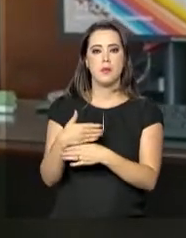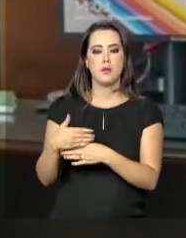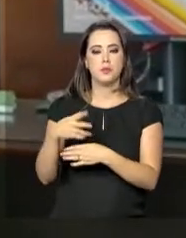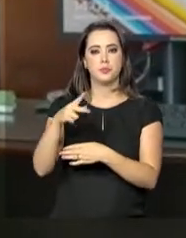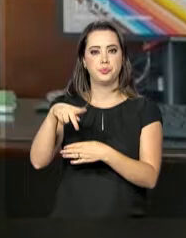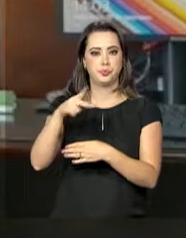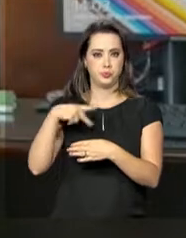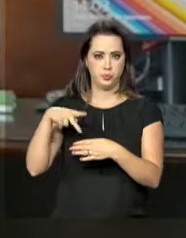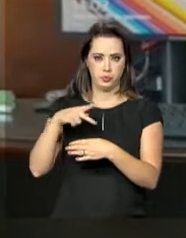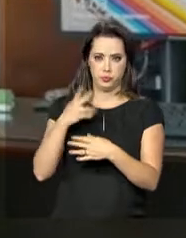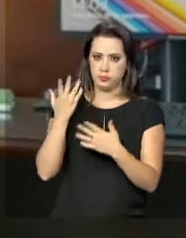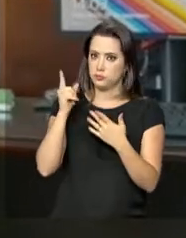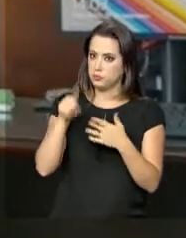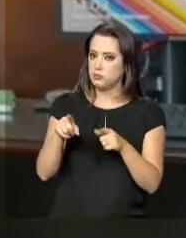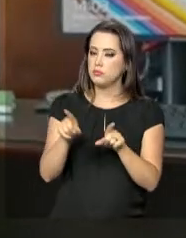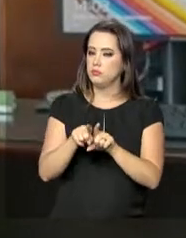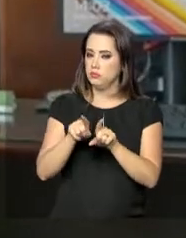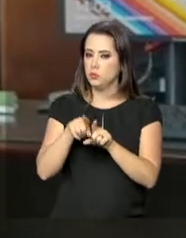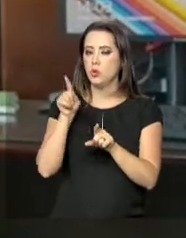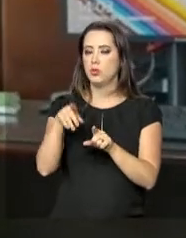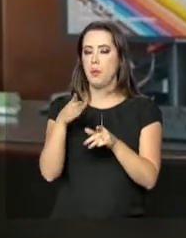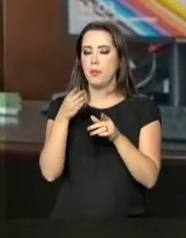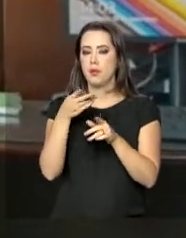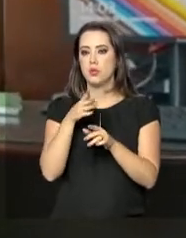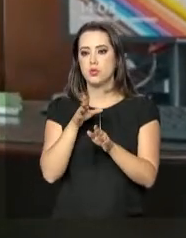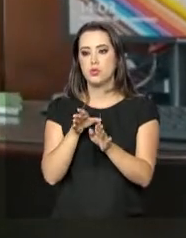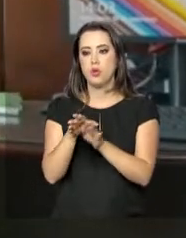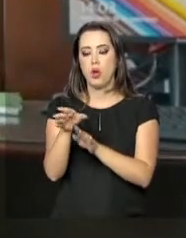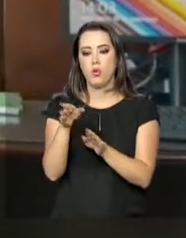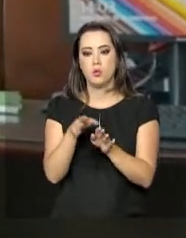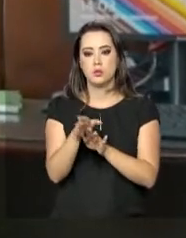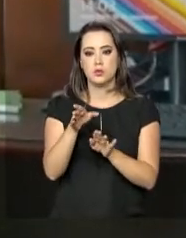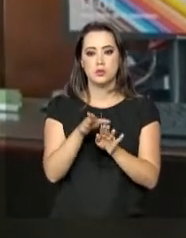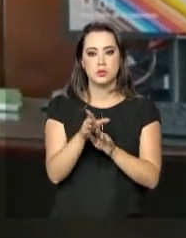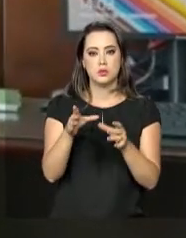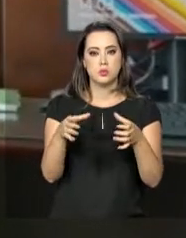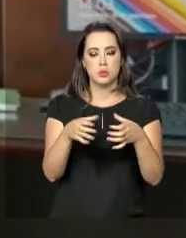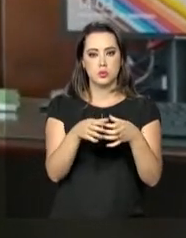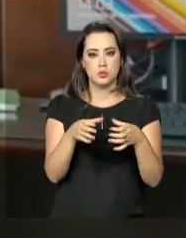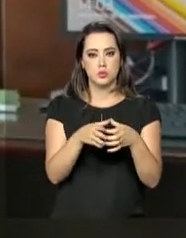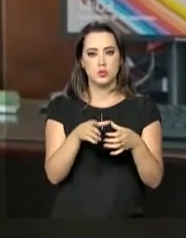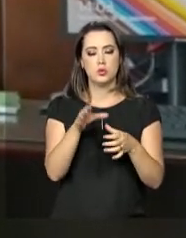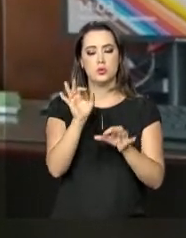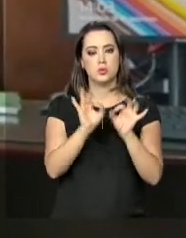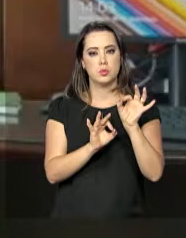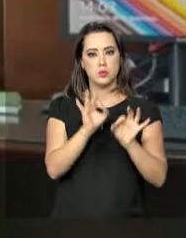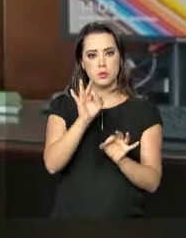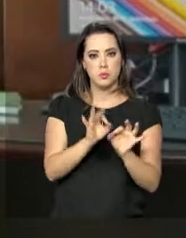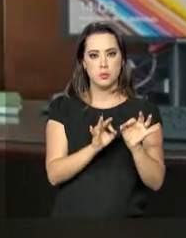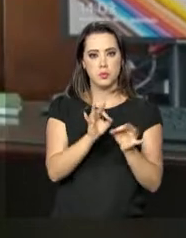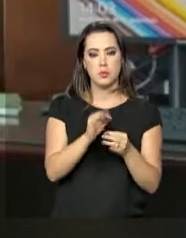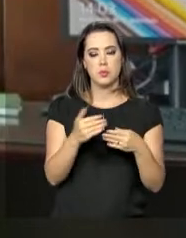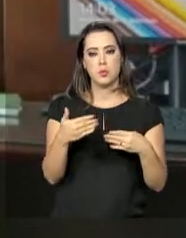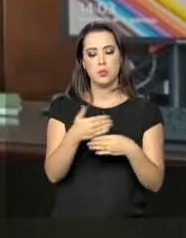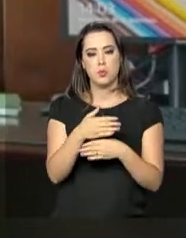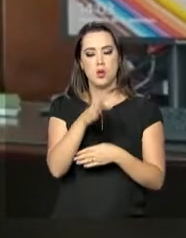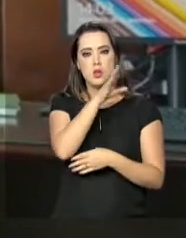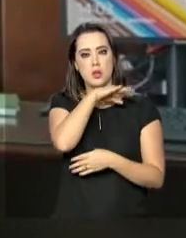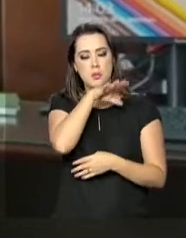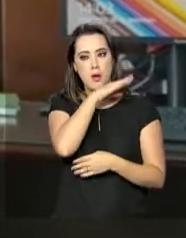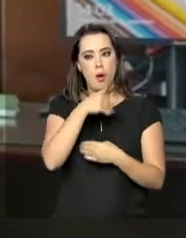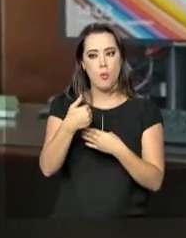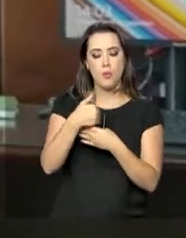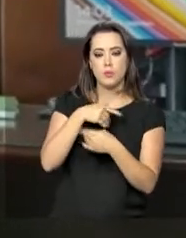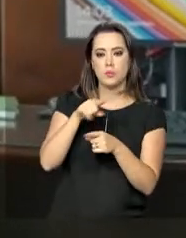do Brasil. Também já orientamos o DIPOA, que é o nosso departamento que cuida da parte animal, para que